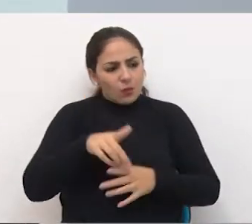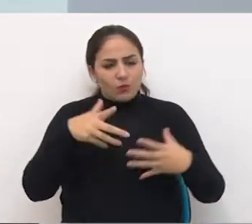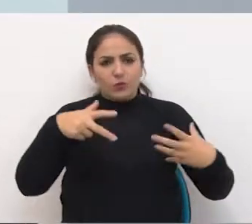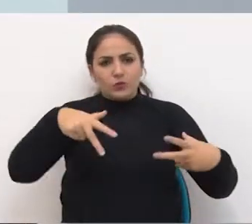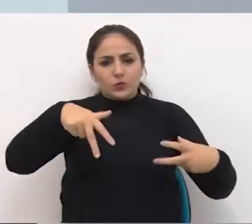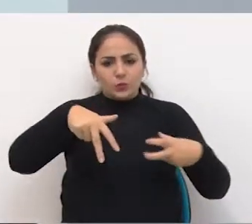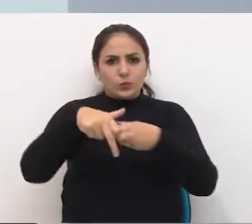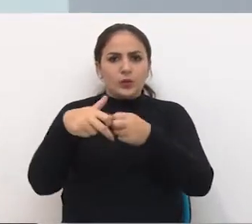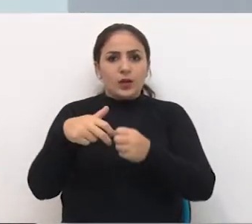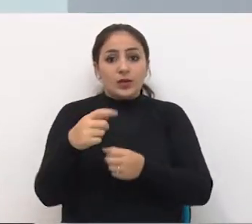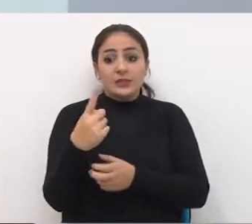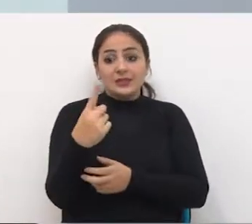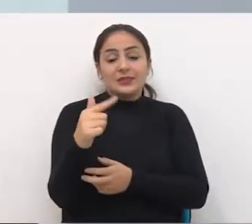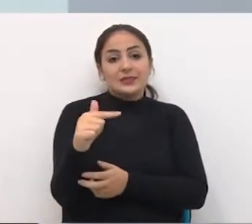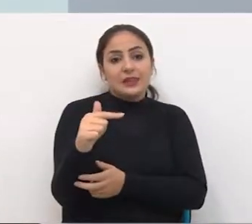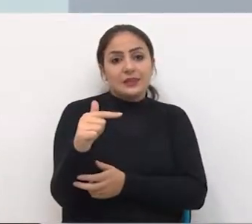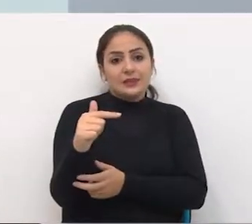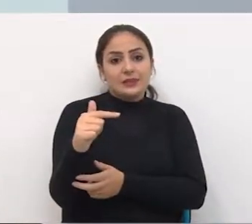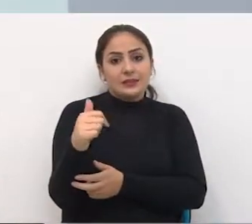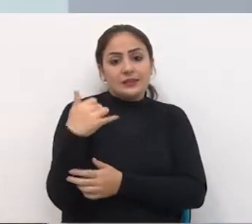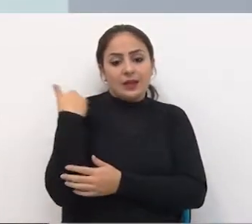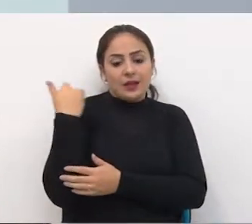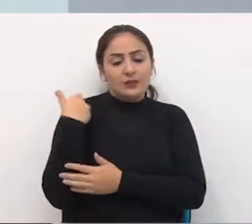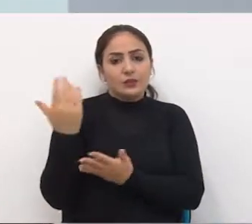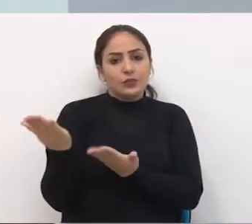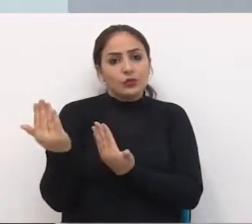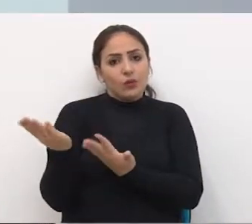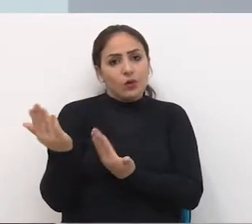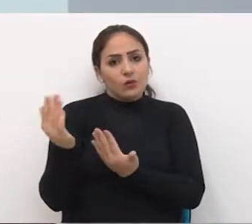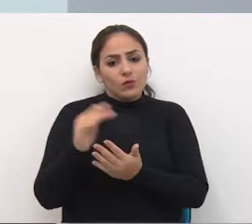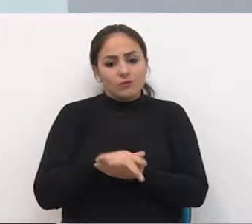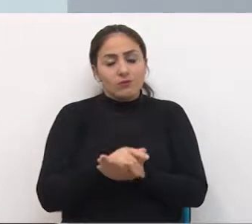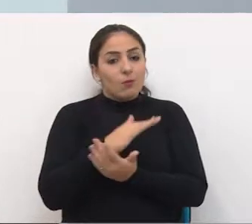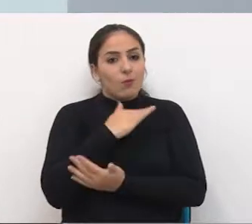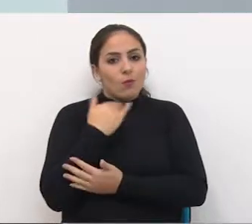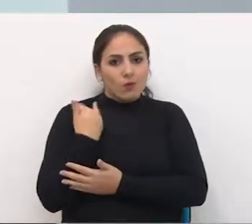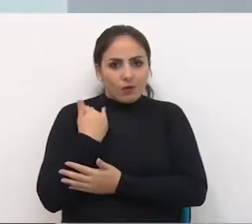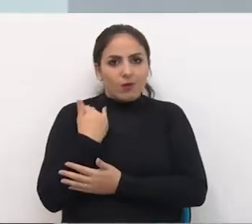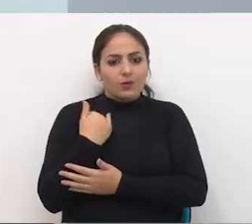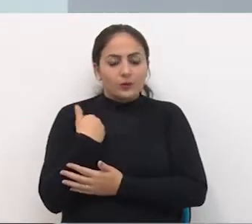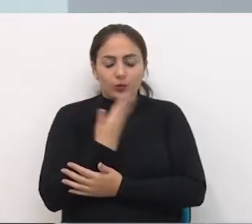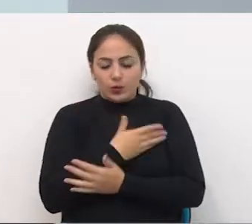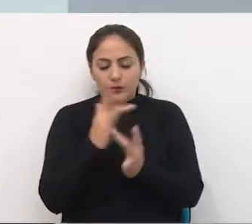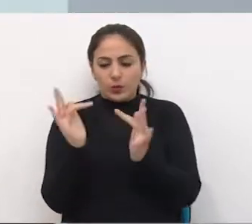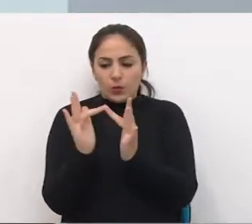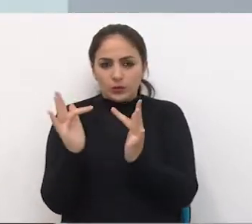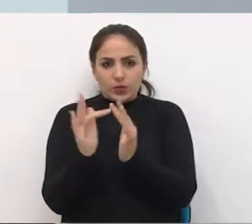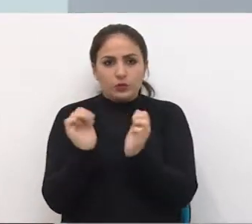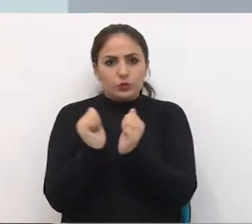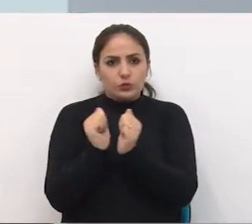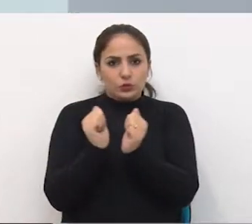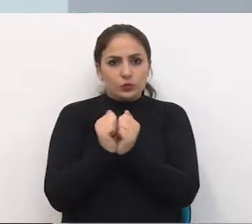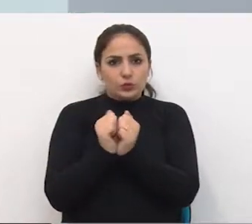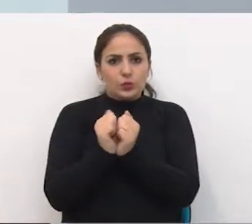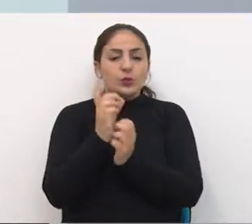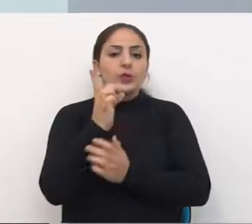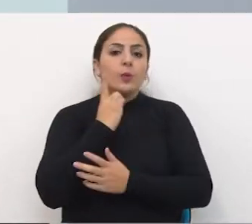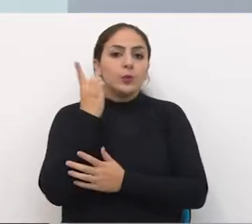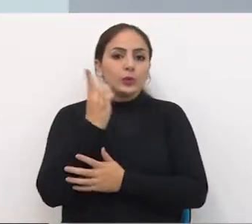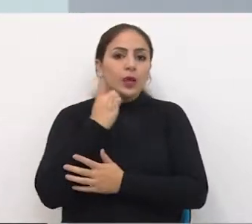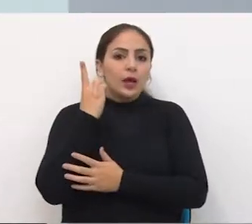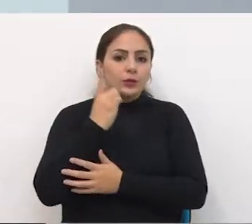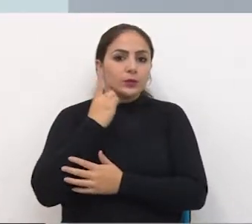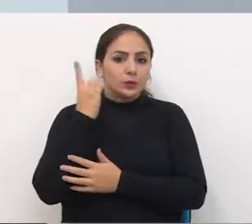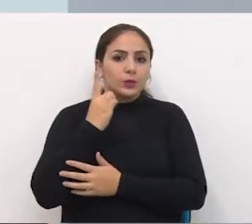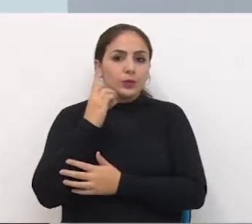novamente, onde aconteceu Uma jovem de 17 anos perdeu a vida nesse local Nós fizemos contato com o gabinete do deputado Ano Ortiz